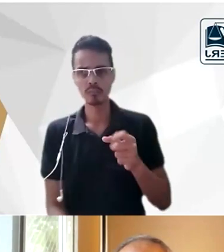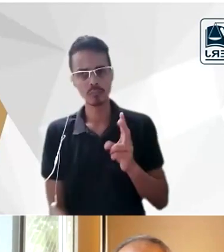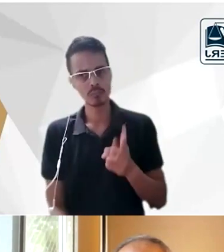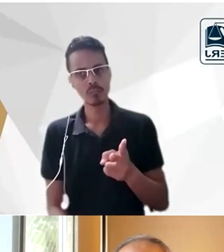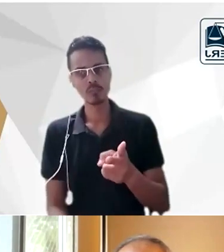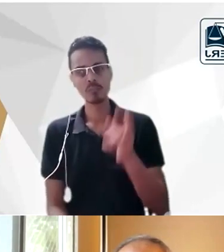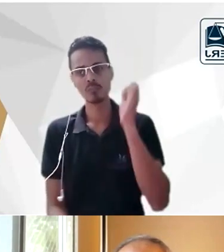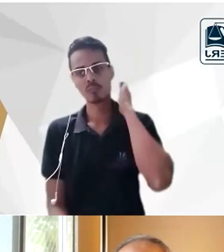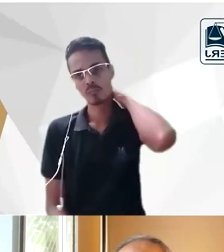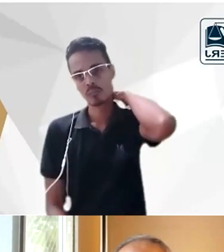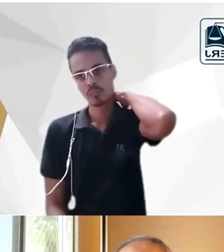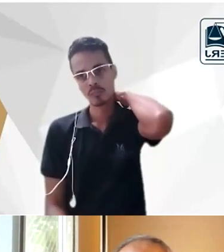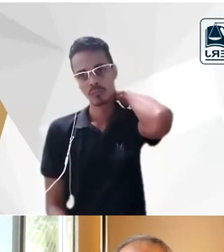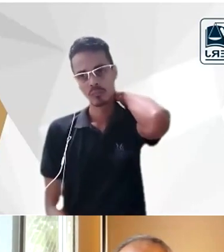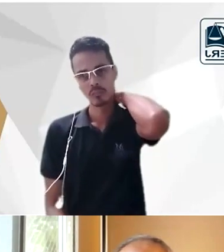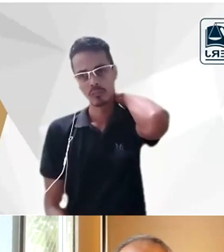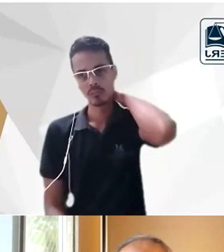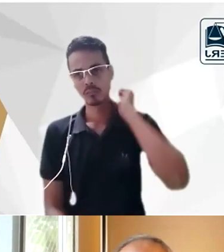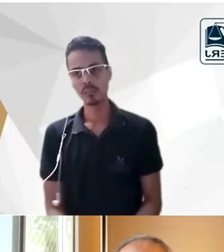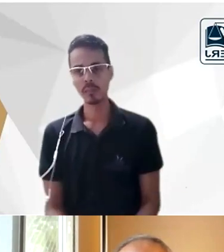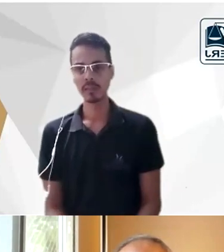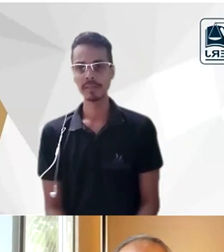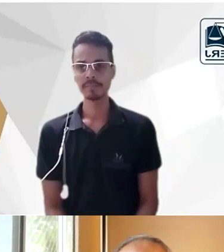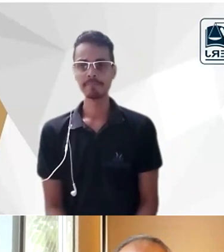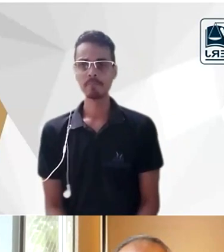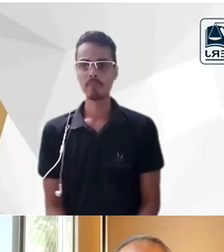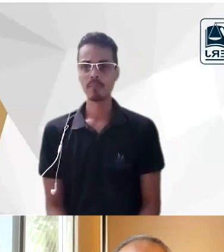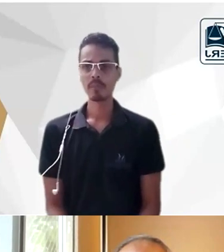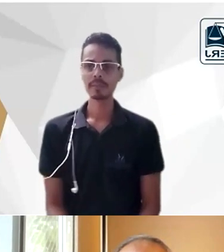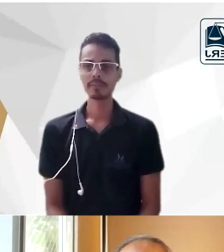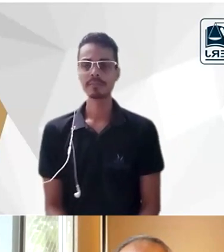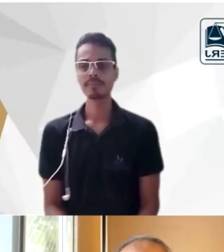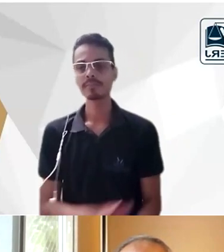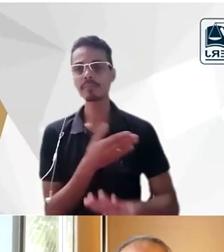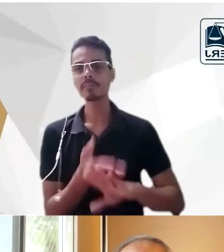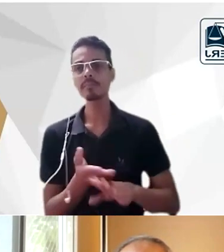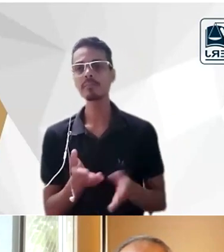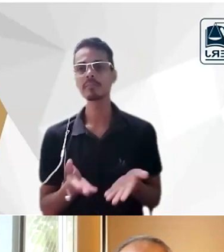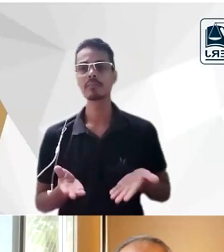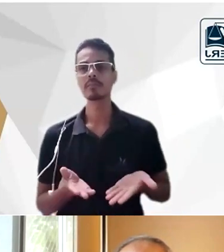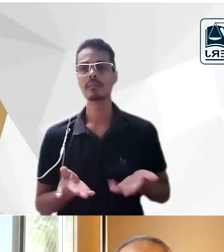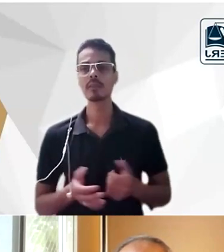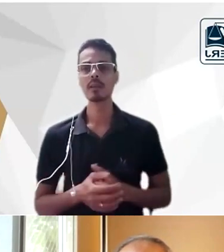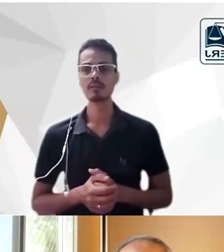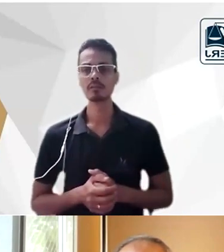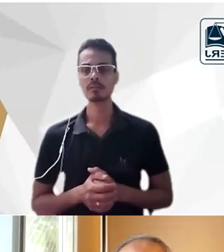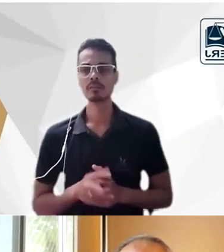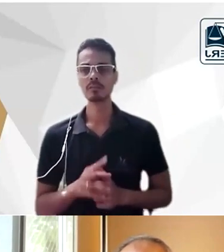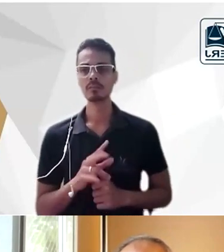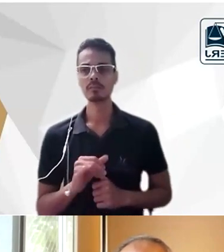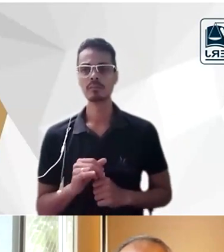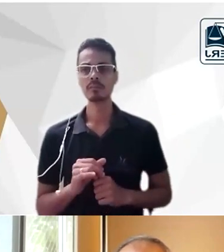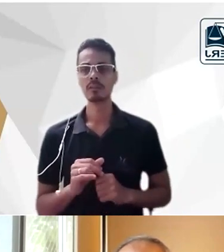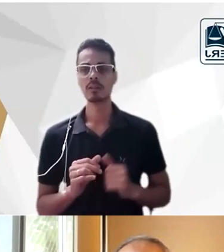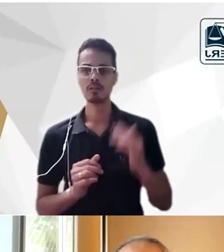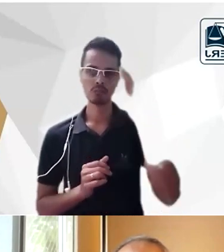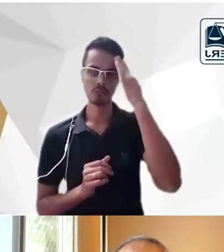cultura brasileira até hoje e vai fazer fama